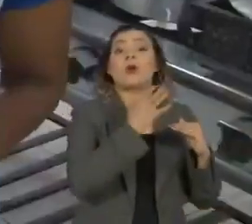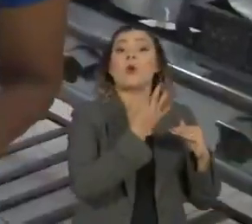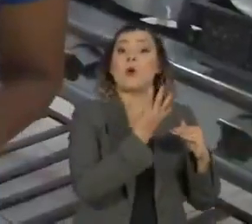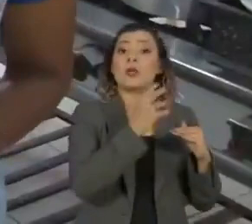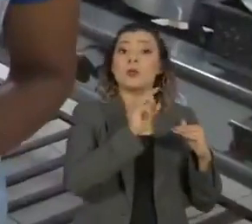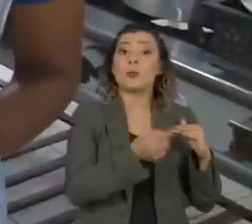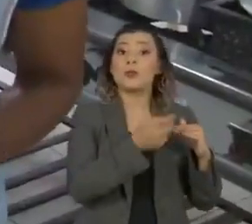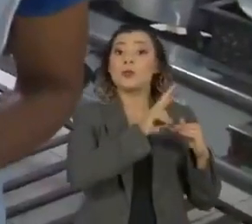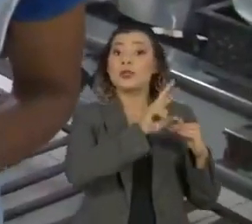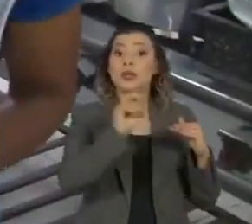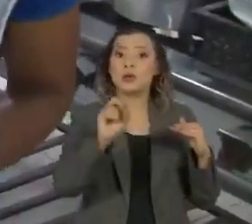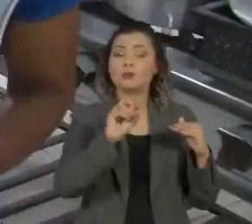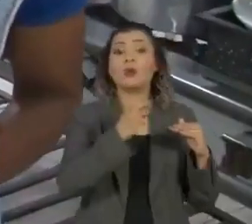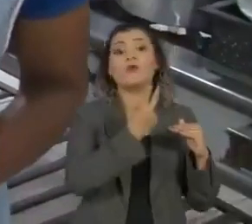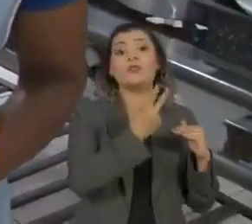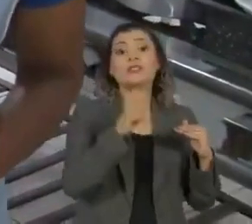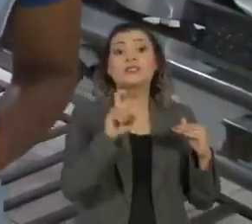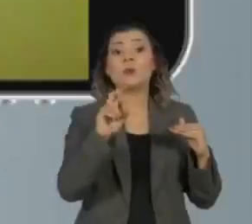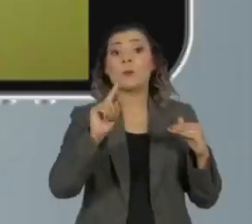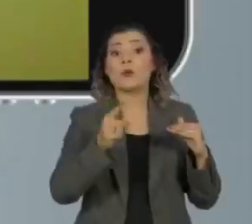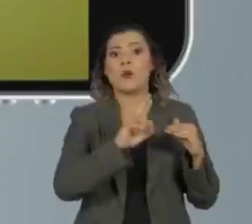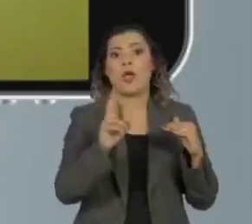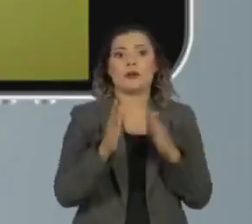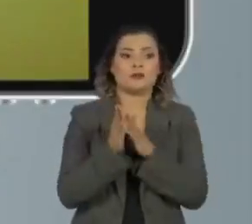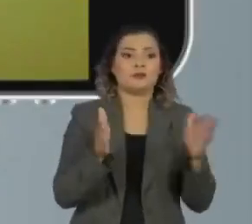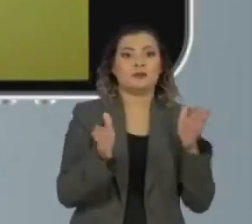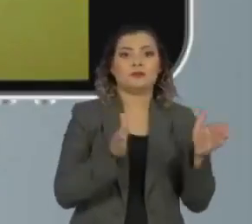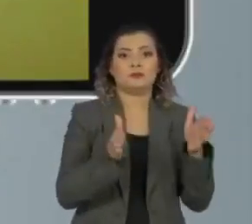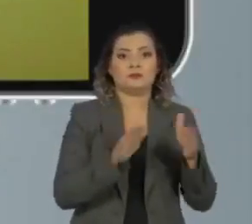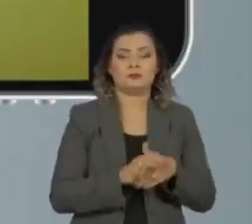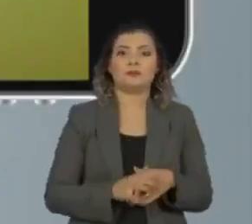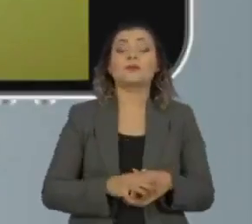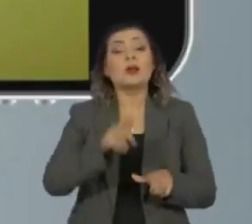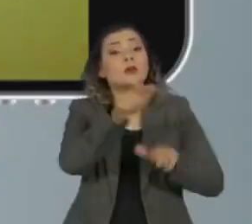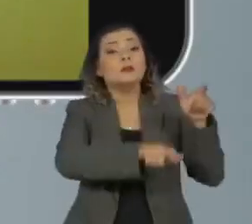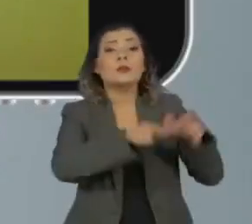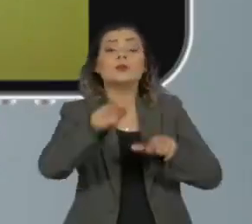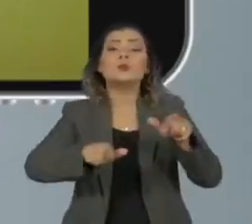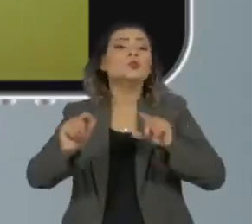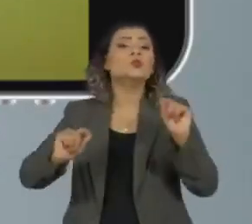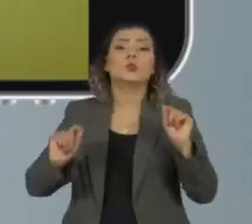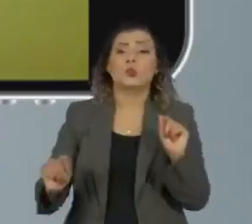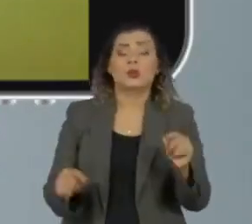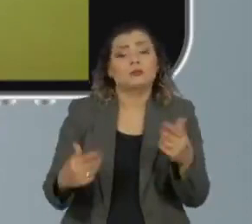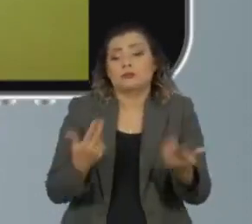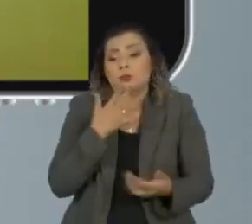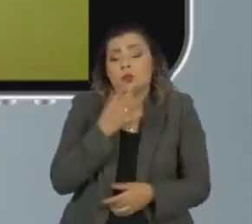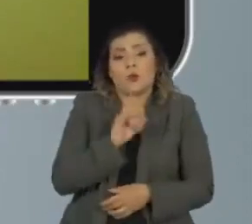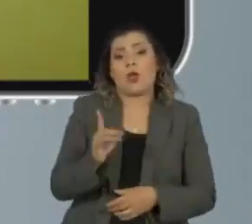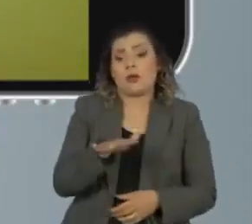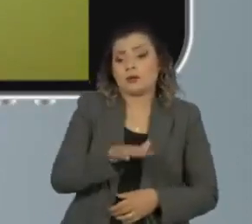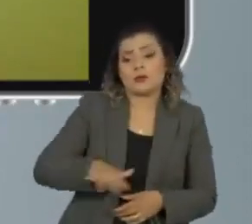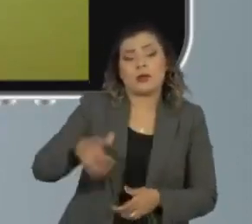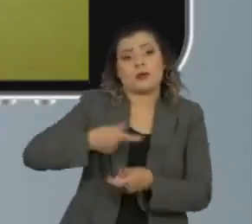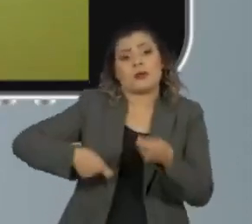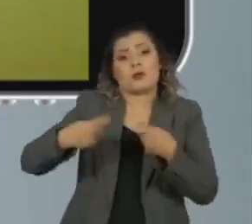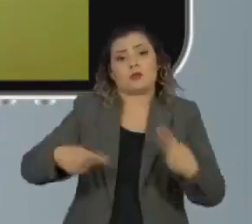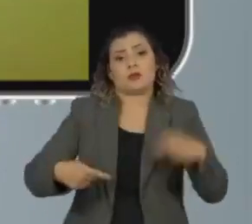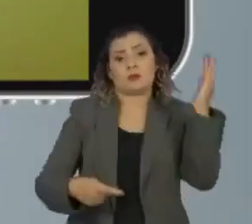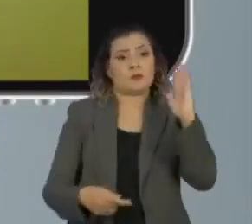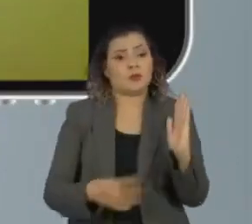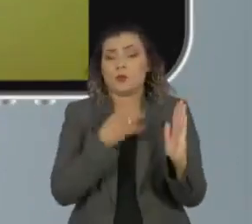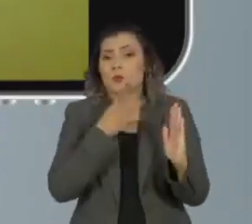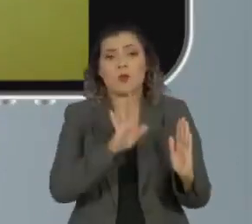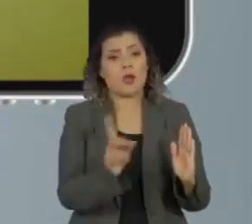4.500 e R 25.000 por mês. Essas pessoas muitas vezes não conhecem o ambiente de negócios do Brasil.